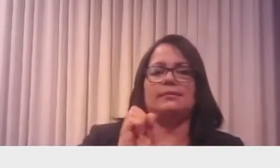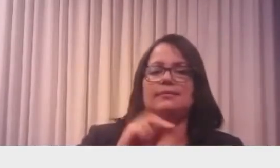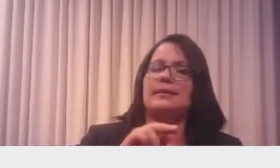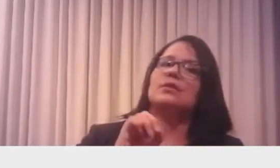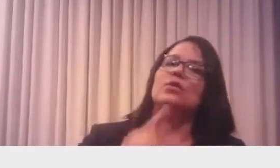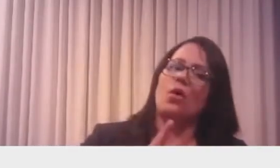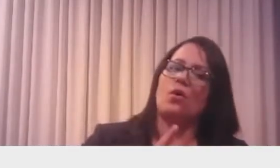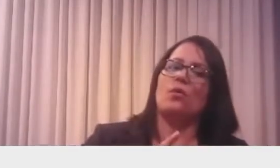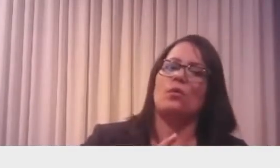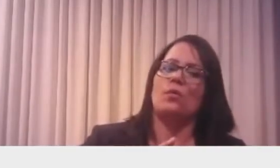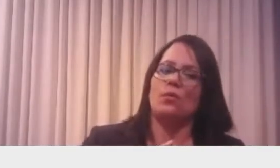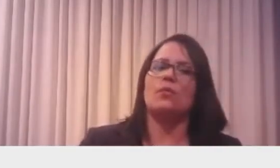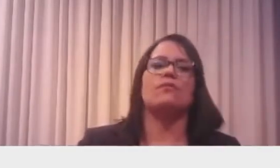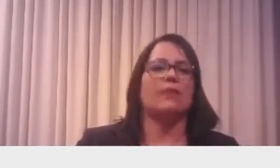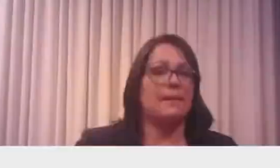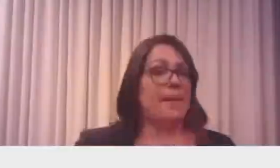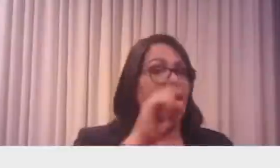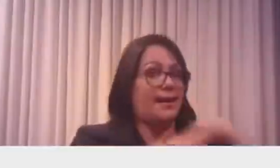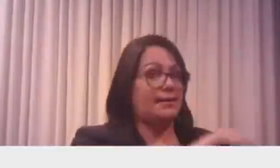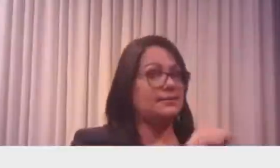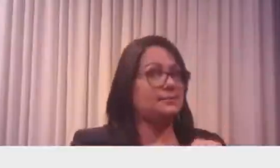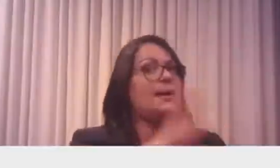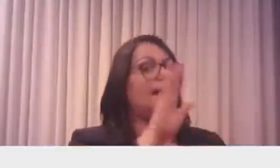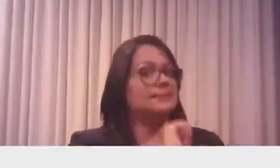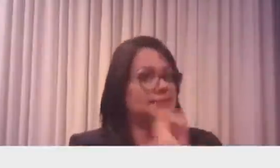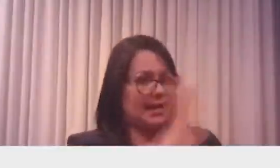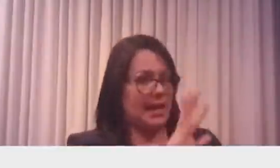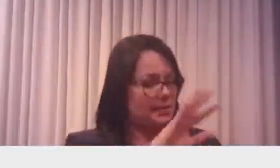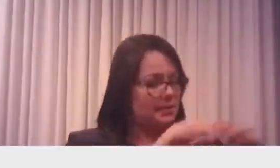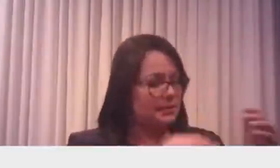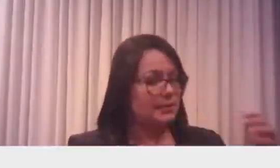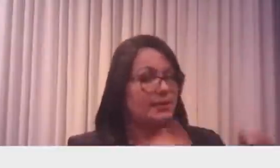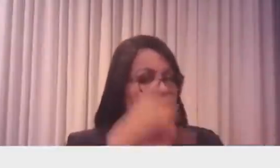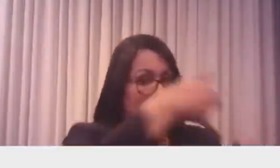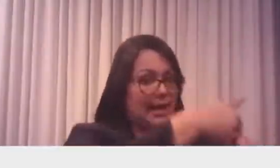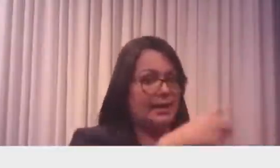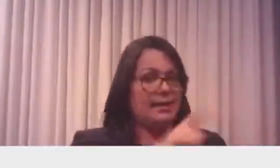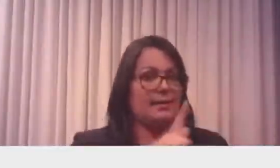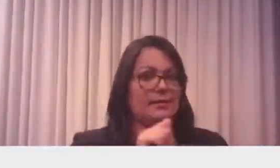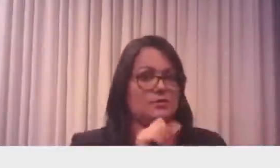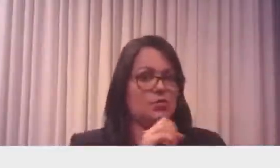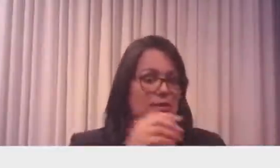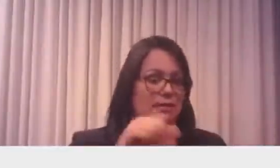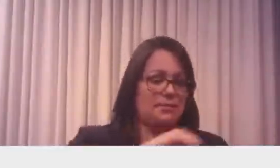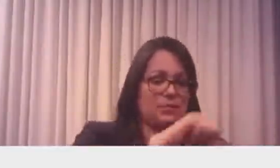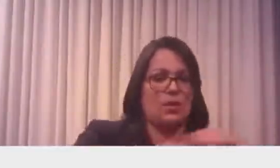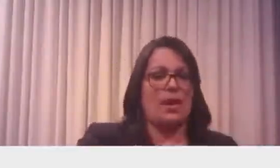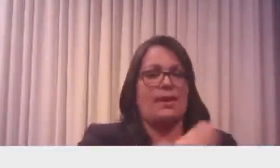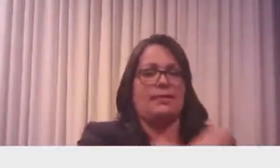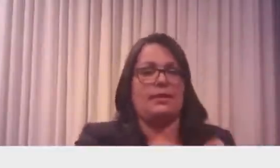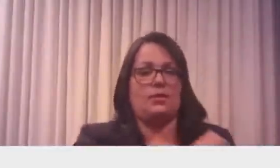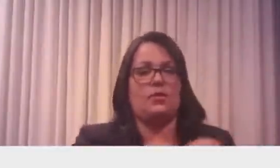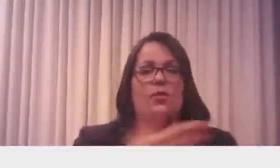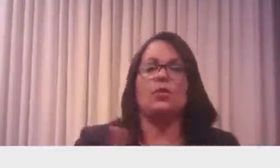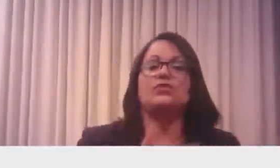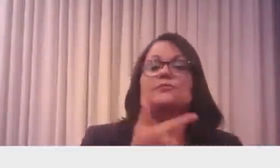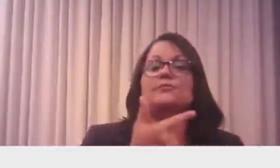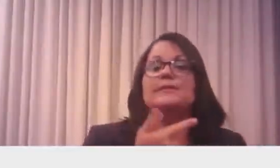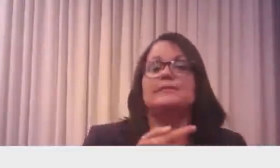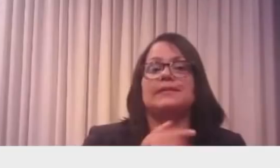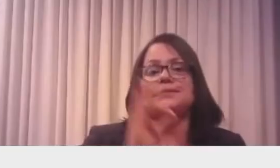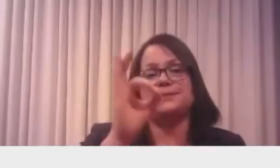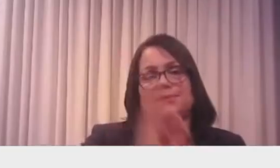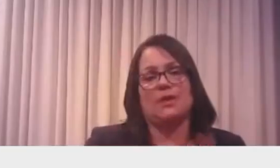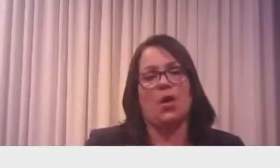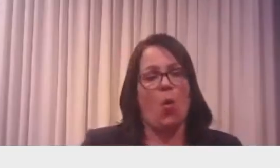gasolina na origem. Hoje em dia, é misturado na gasolina 27% de